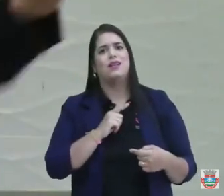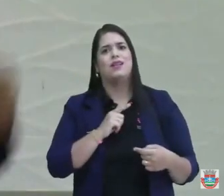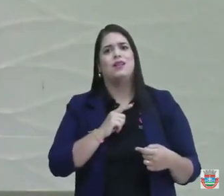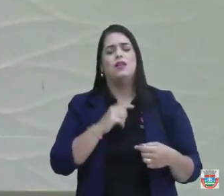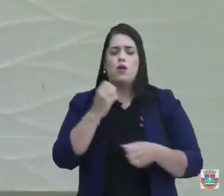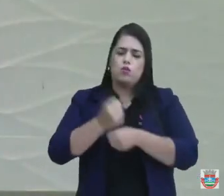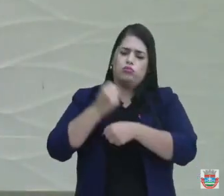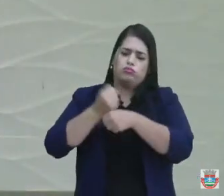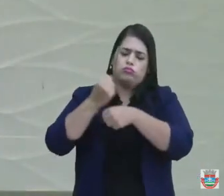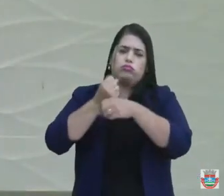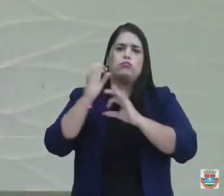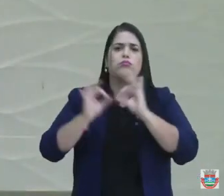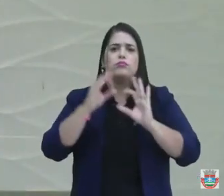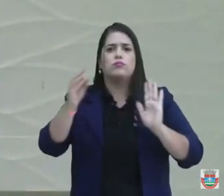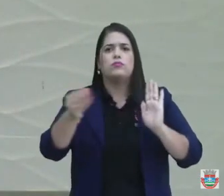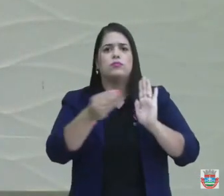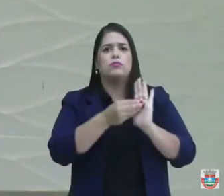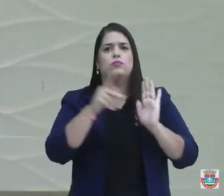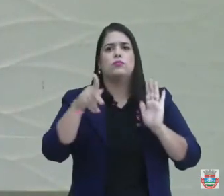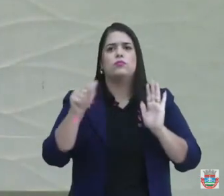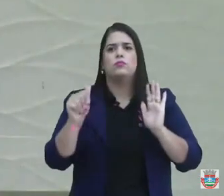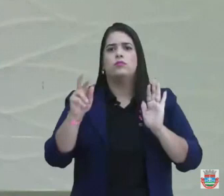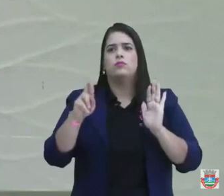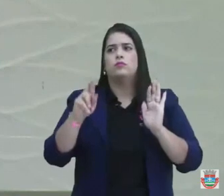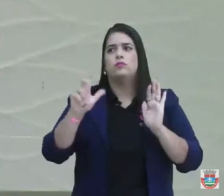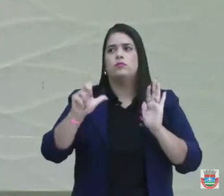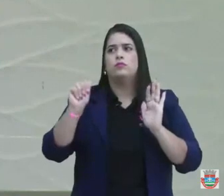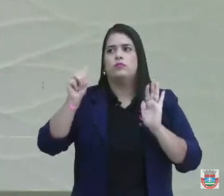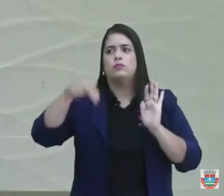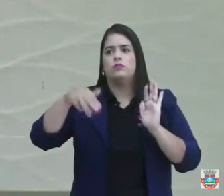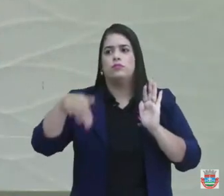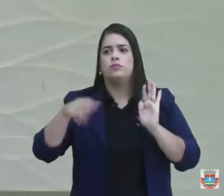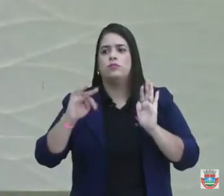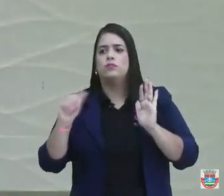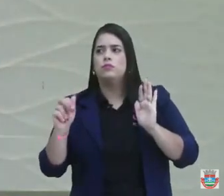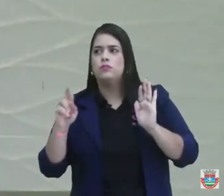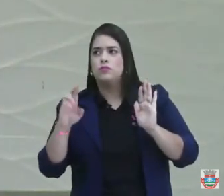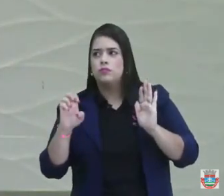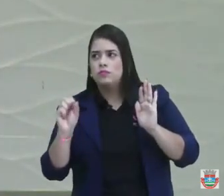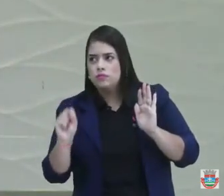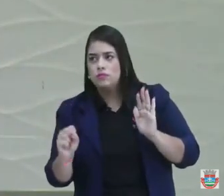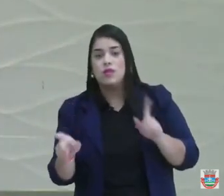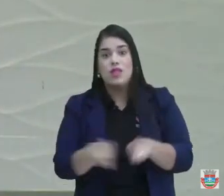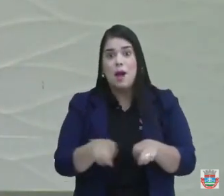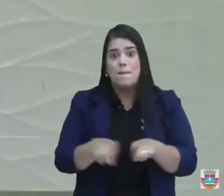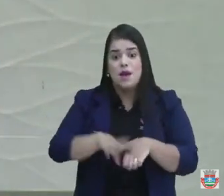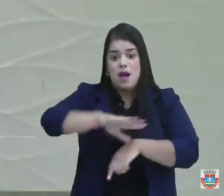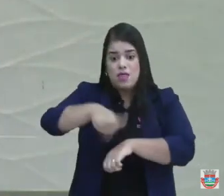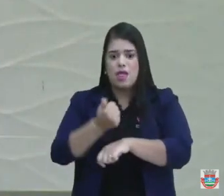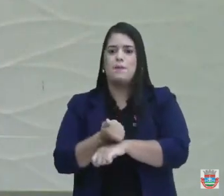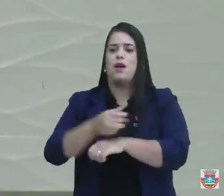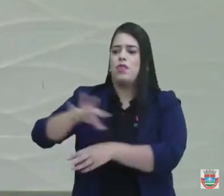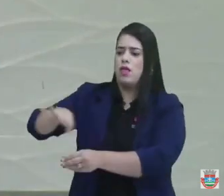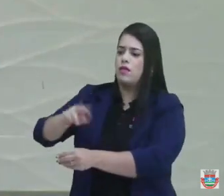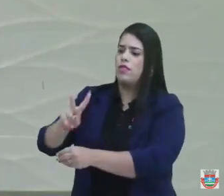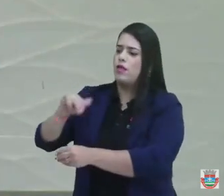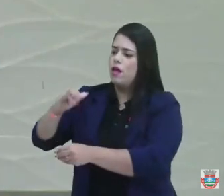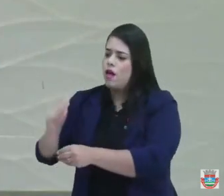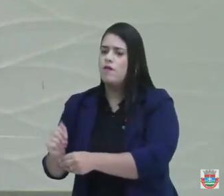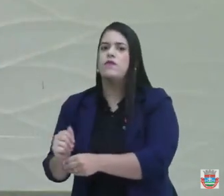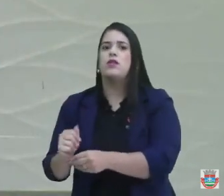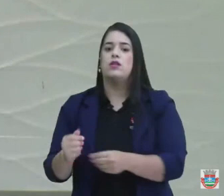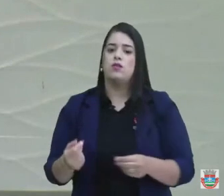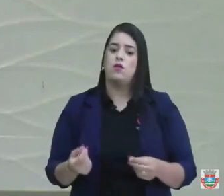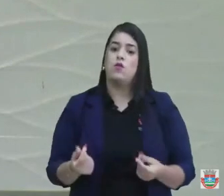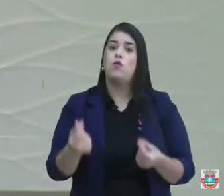se constrói, que se pega as emendas parlamentares. Inclusive, da praça da Vila do Espírito Santo, ficou o dinheiro, com o convênio, na Caixa